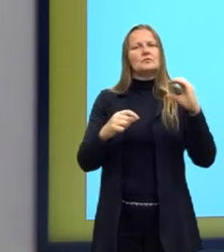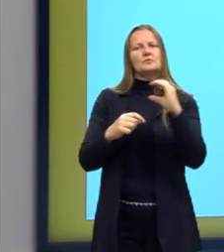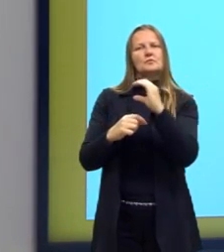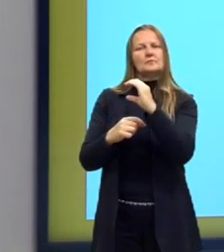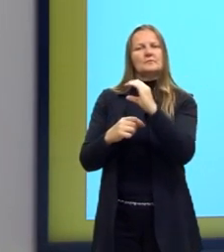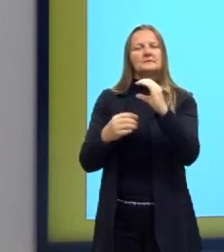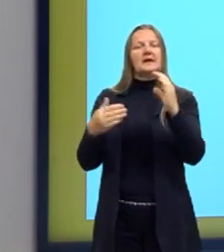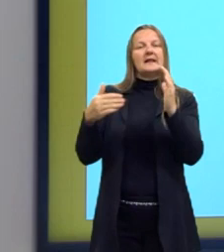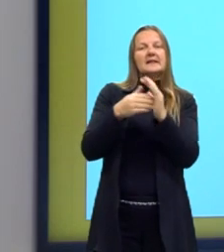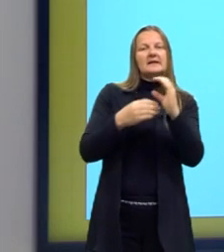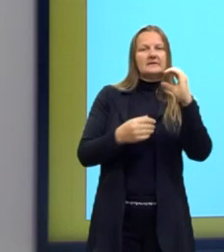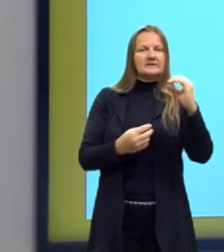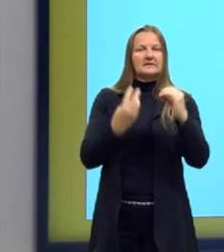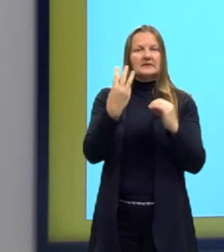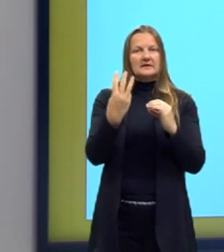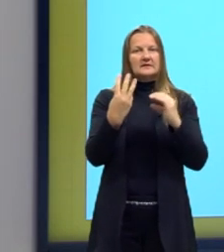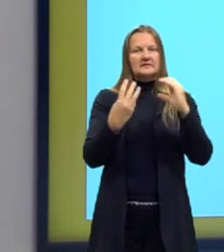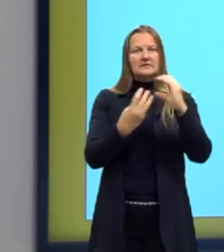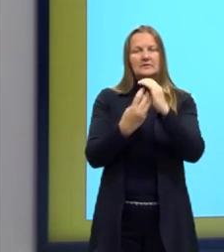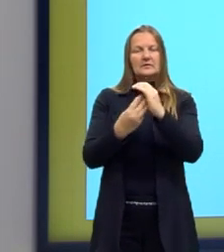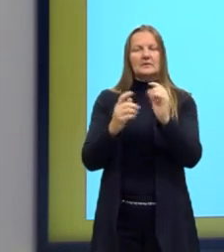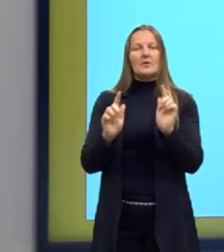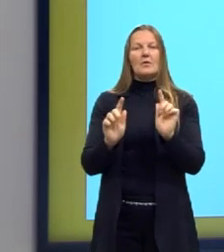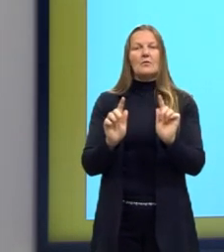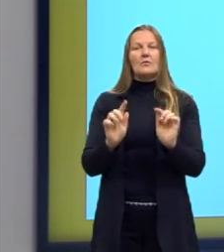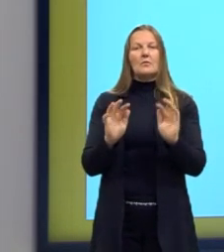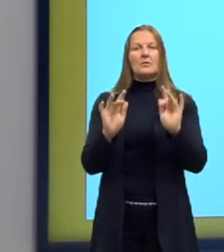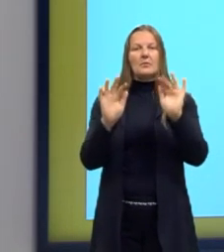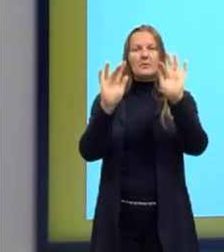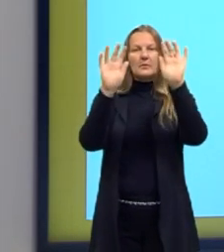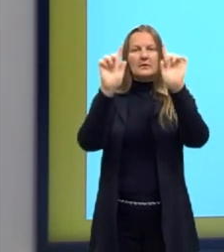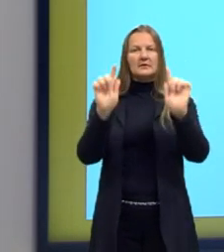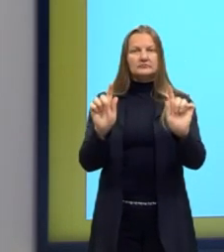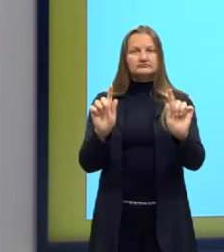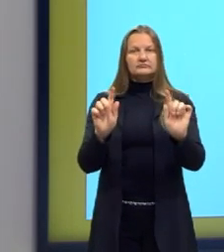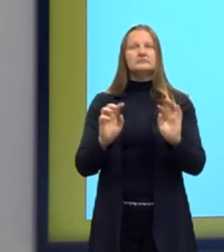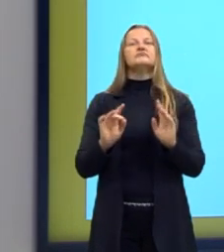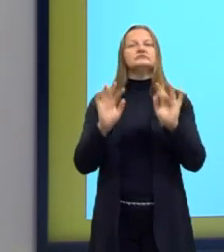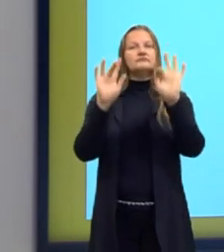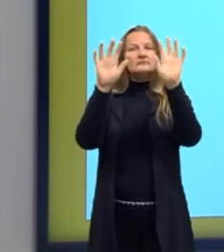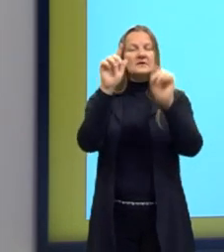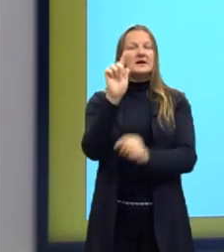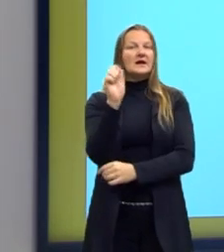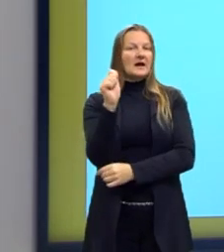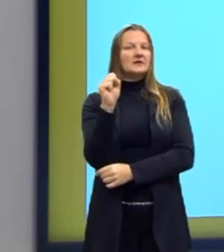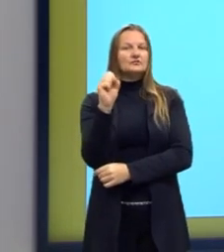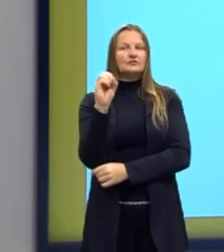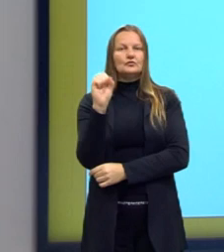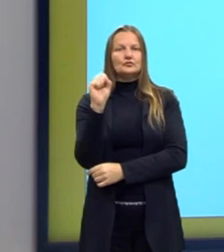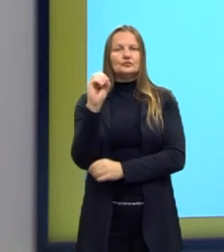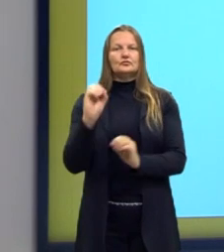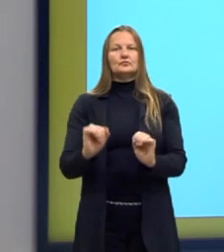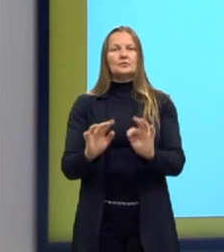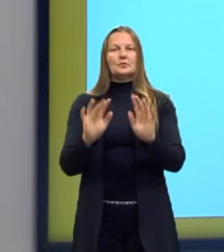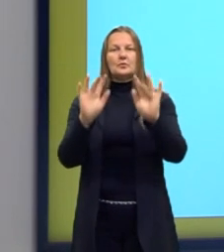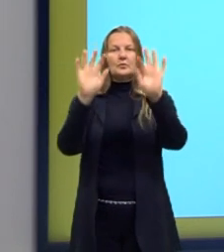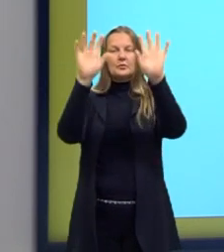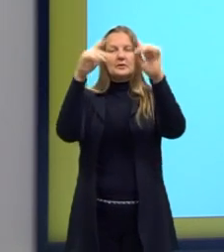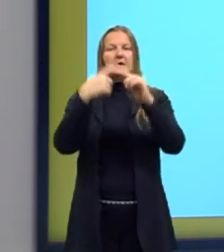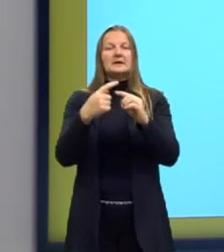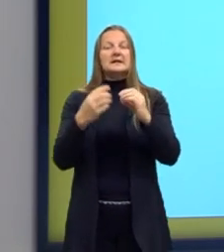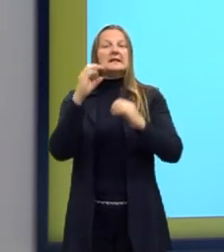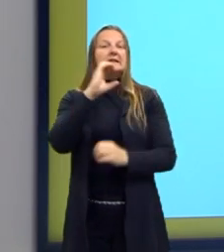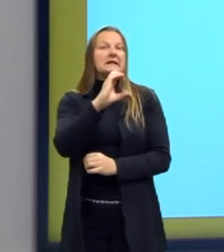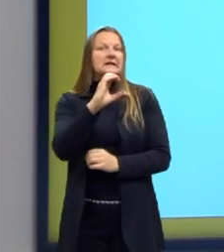carbonos, ele é gasoso, então o tamanho da cadeia também influencia no estado físico dele. Passando de 3,